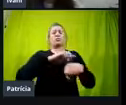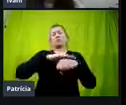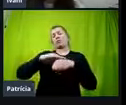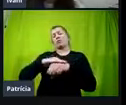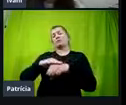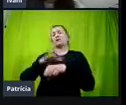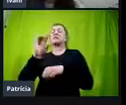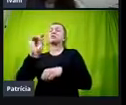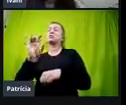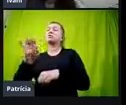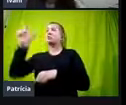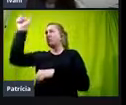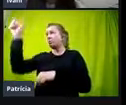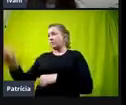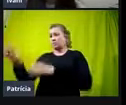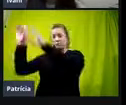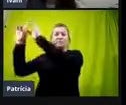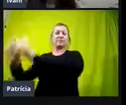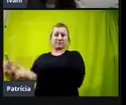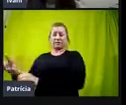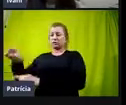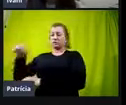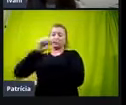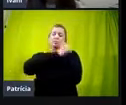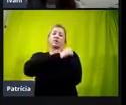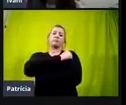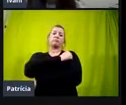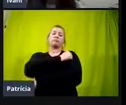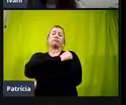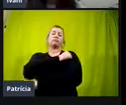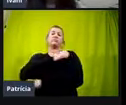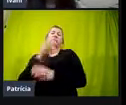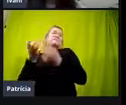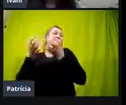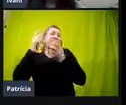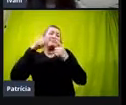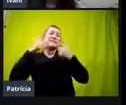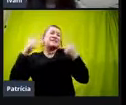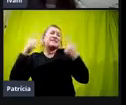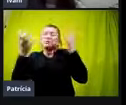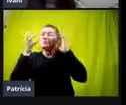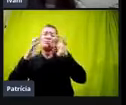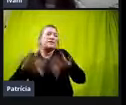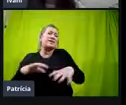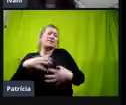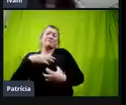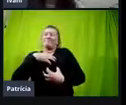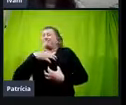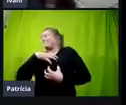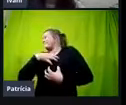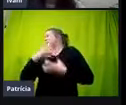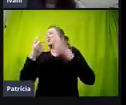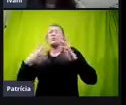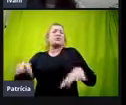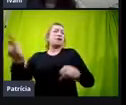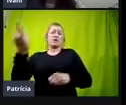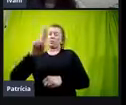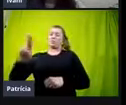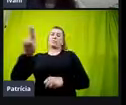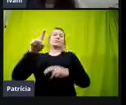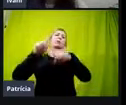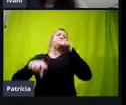uma pessoa com deficiência que iria ser nosso aluno, a pessoa disse, não, mas eu não quero, eu não me sinto bem fazendo uso desse recurso,